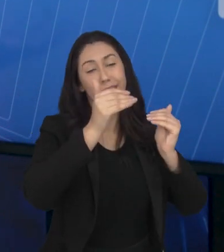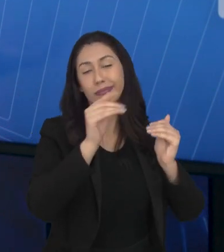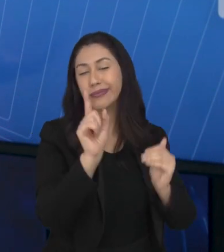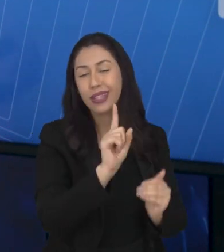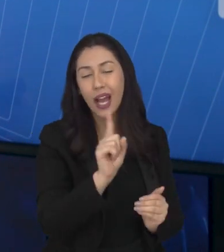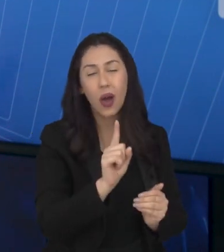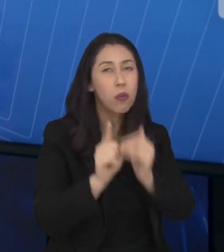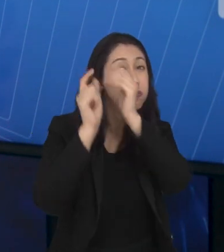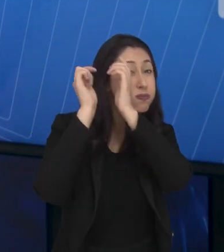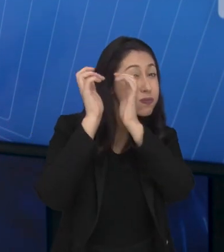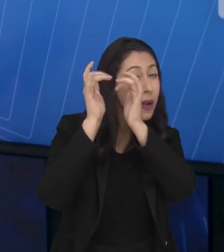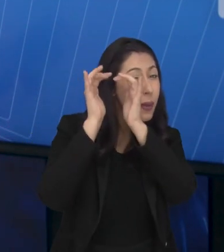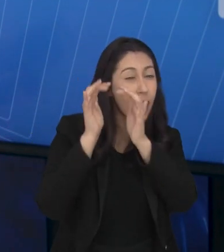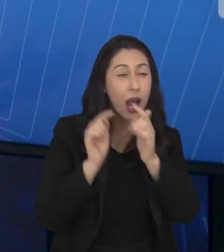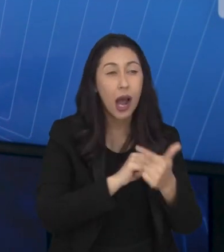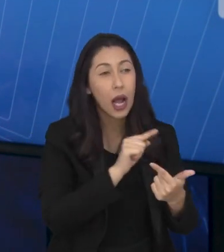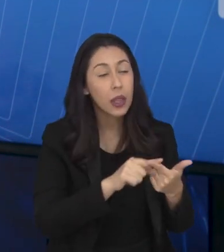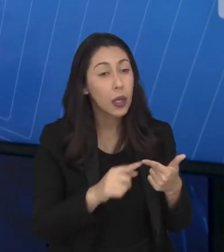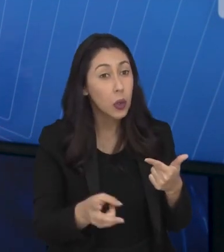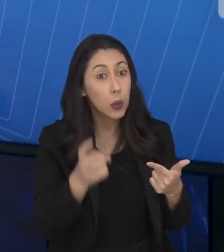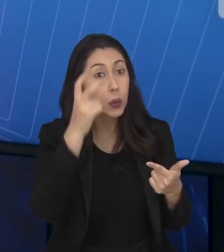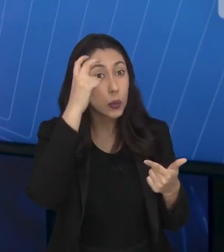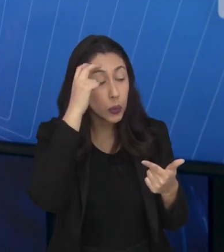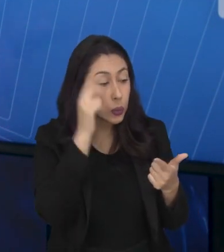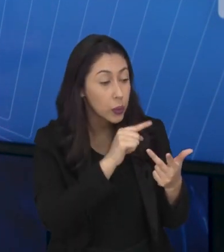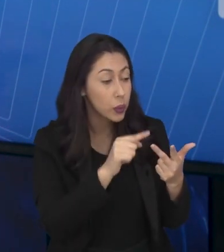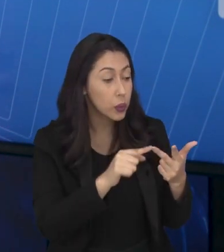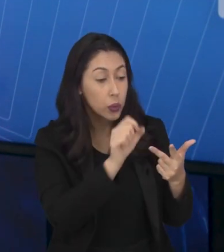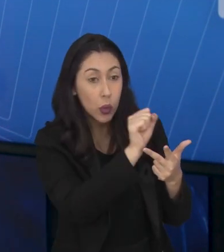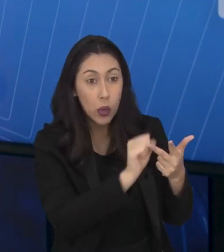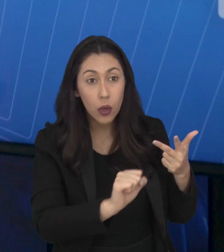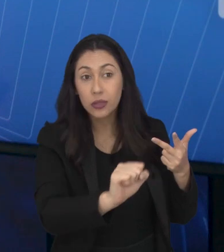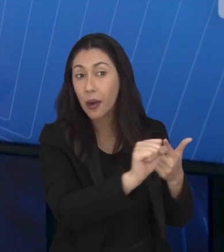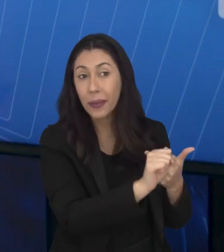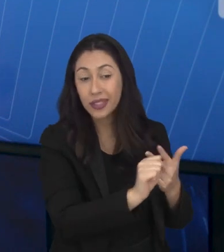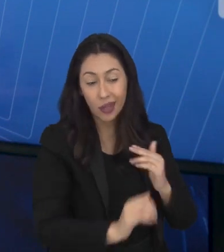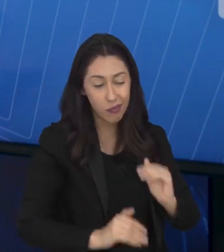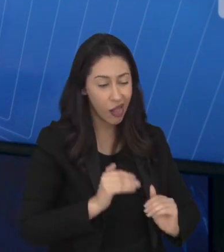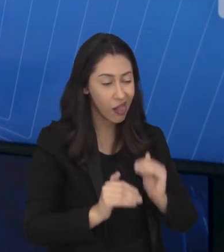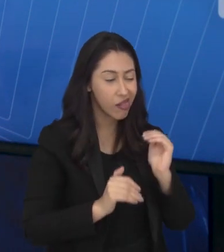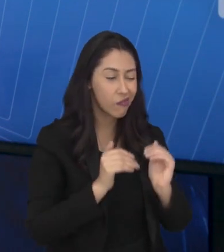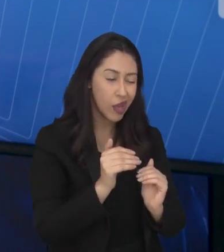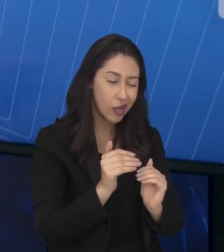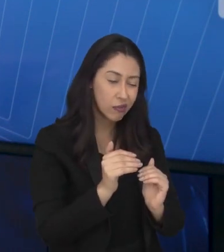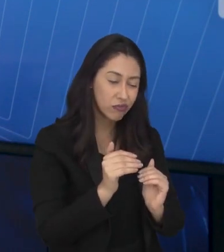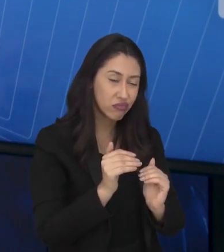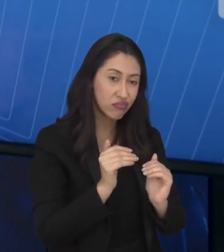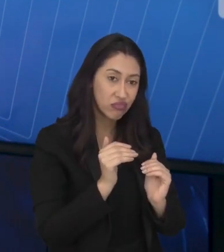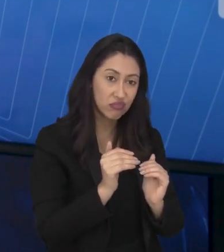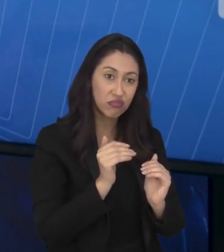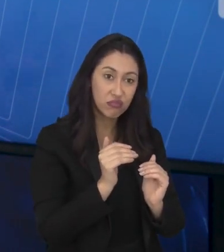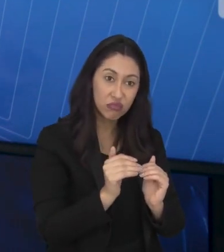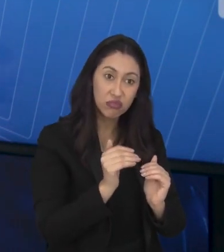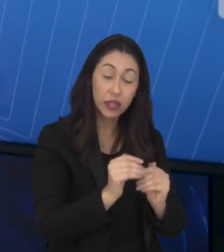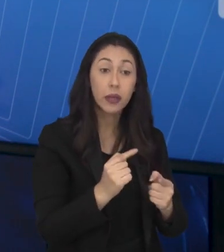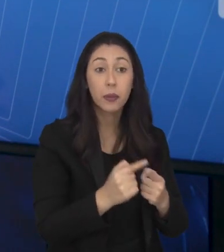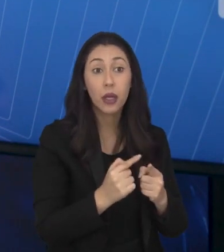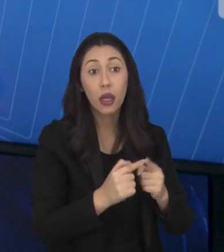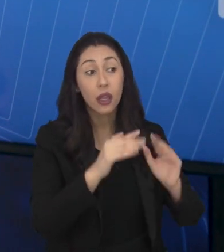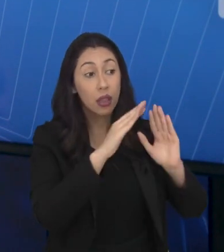cognitivamente, nem culturalmente e nem socialmente, porque a escola é um local em que eles se